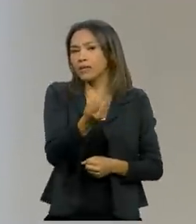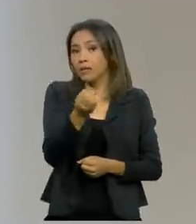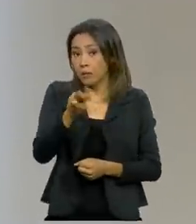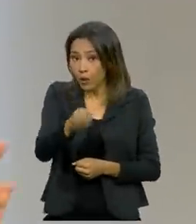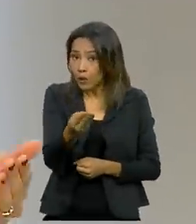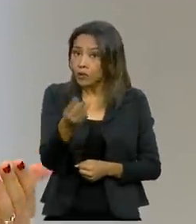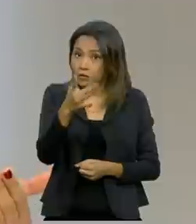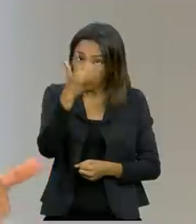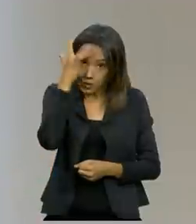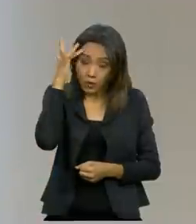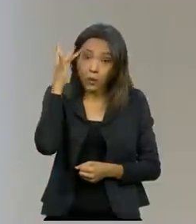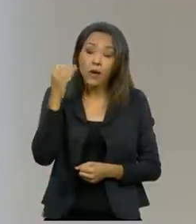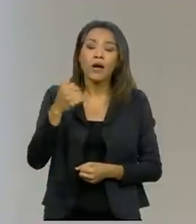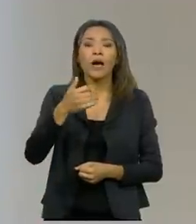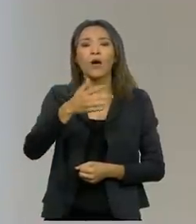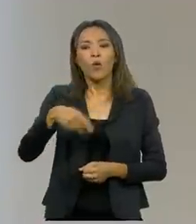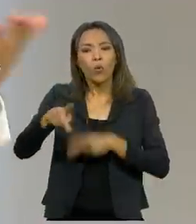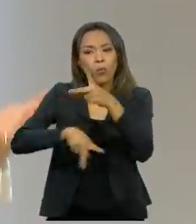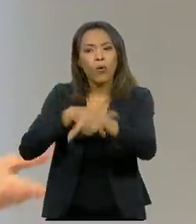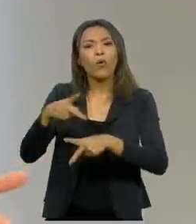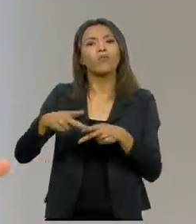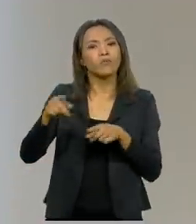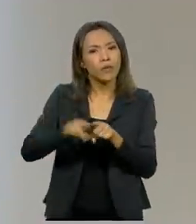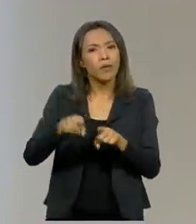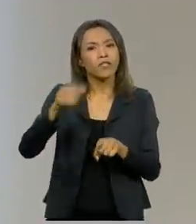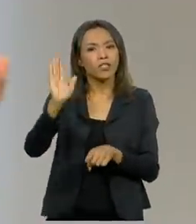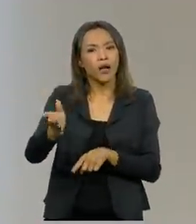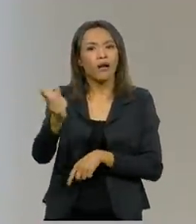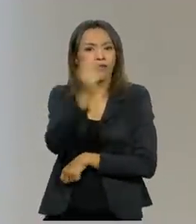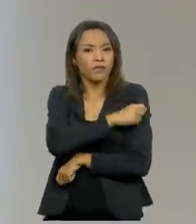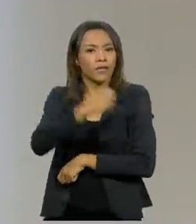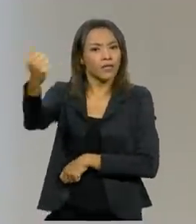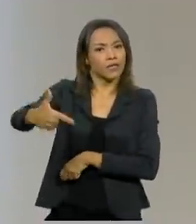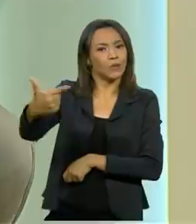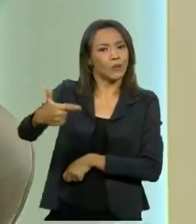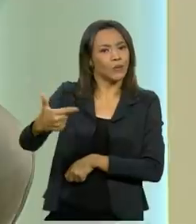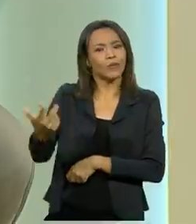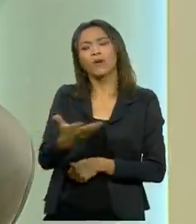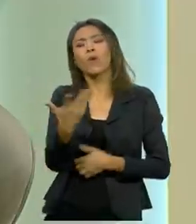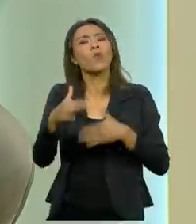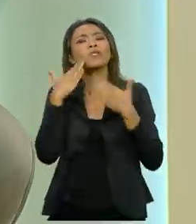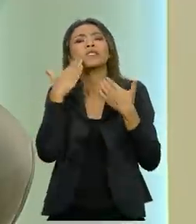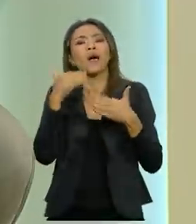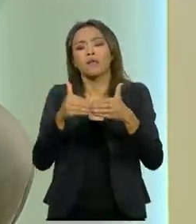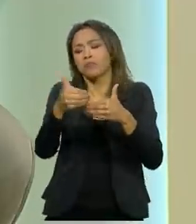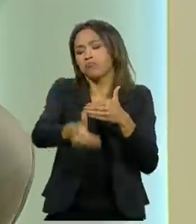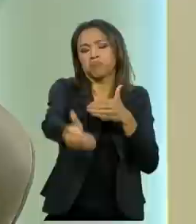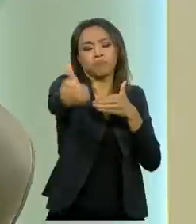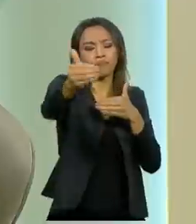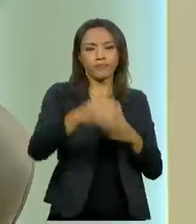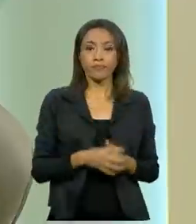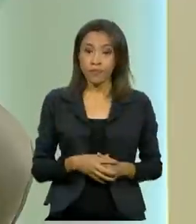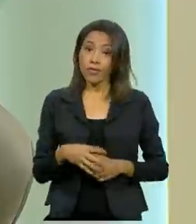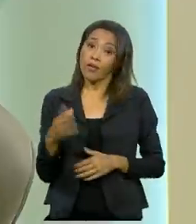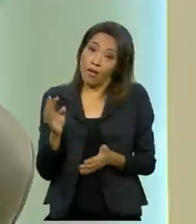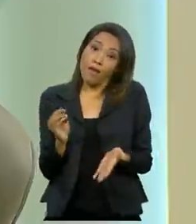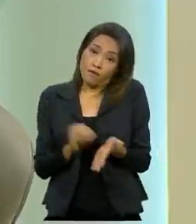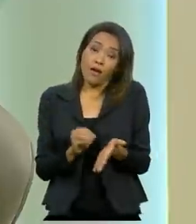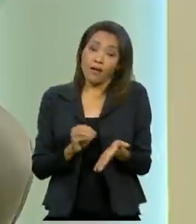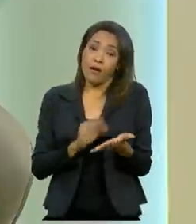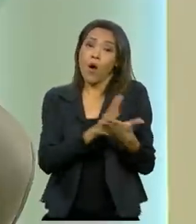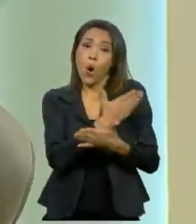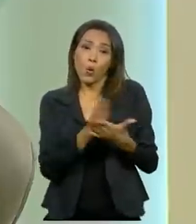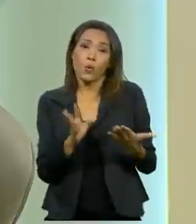segunda dose até dezembro. O que a gente espera para o ano que vem? Vamos continuar vacinando? O que já se sabe? Algumas respostas nós precisamos ter ainda, né? Se precisamos